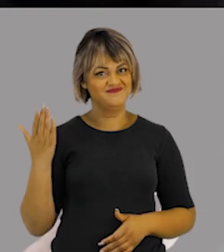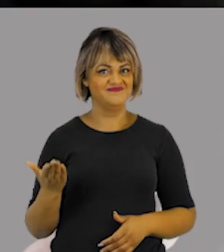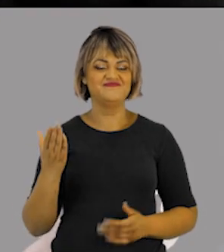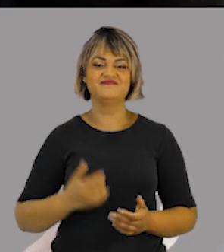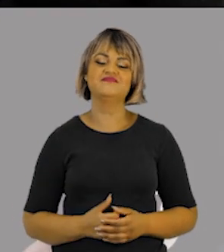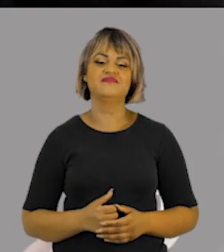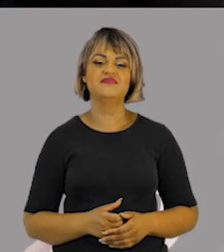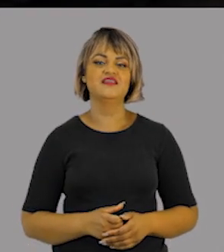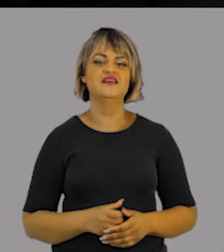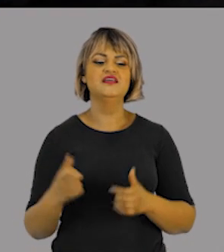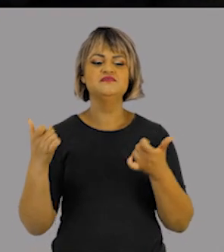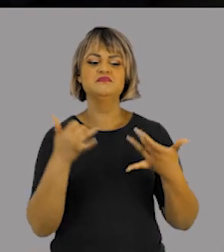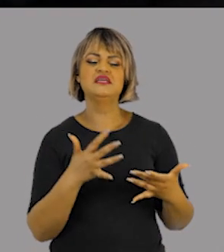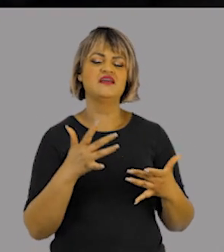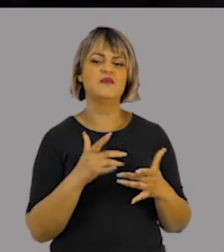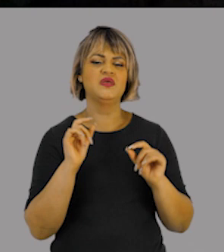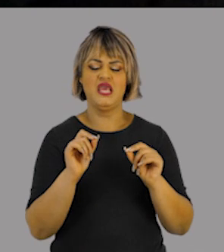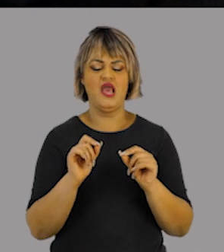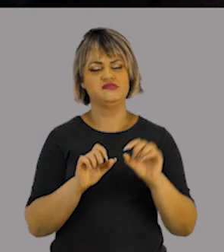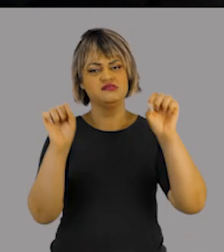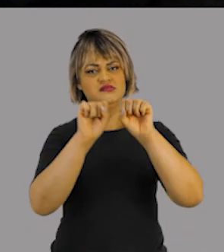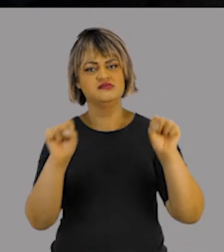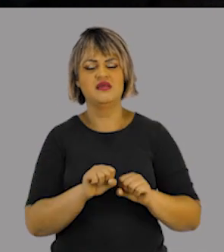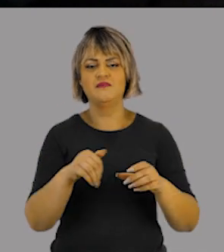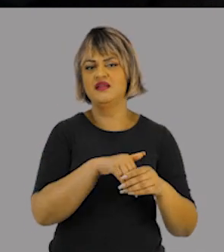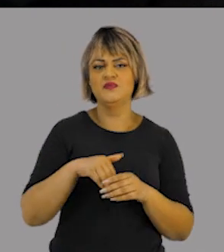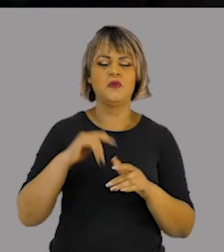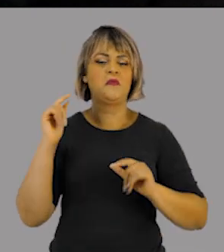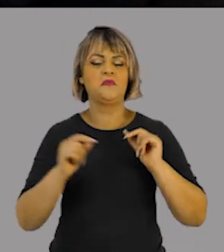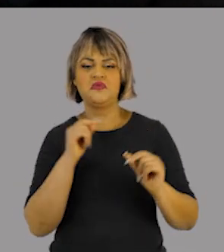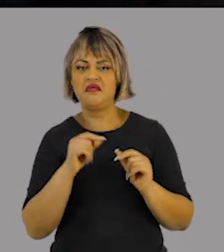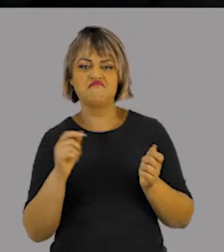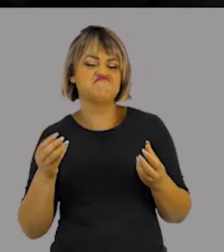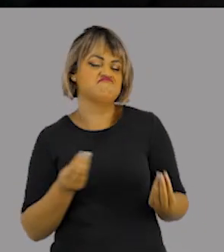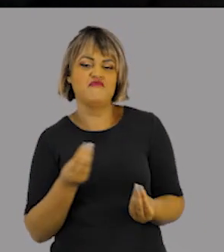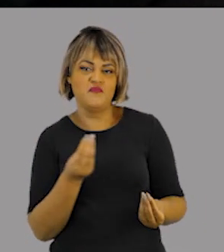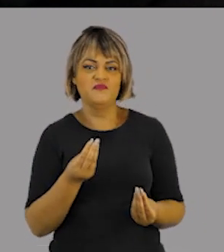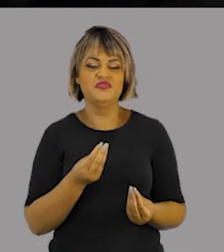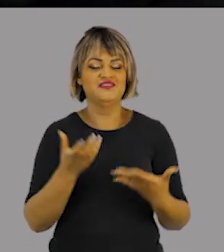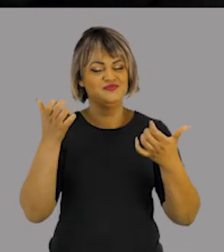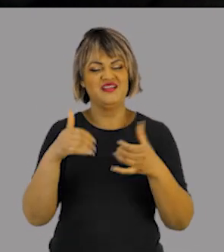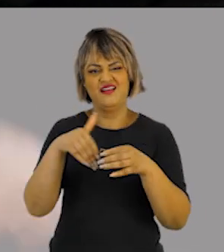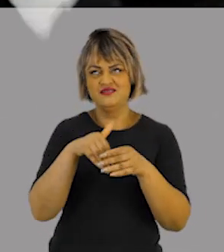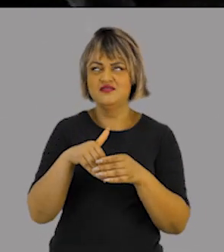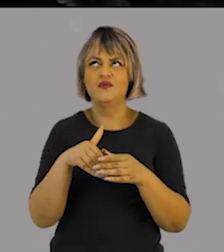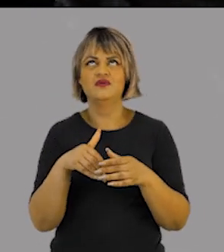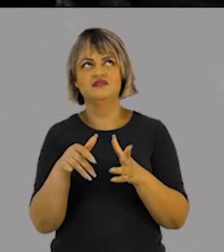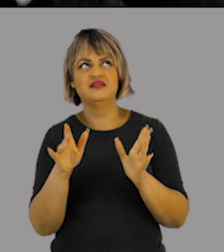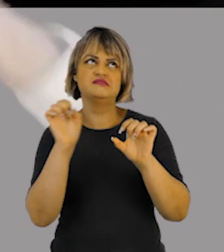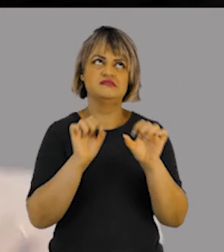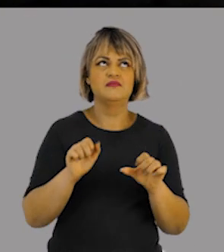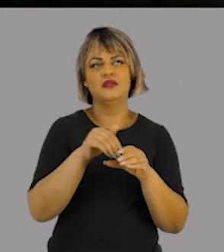Professor Jaime, eu queria que você esclarecesse para a gente o que é o sistema eleitoral, como ele é composto. Porque quando a gente fala em eleição, a gente